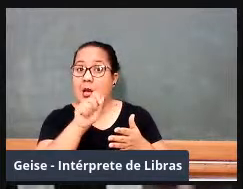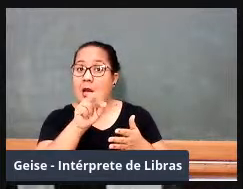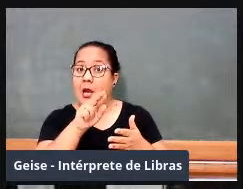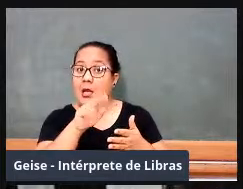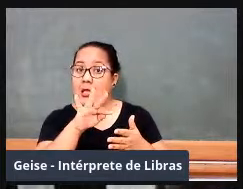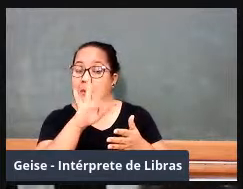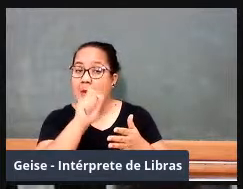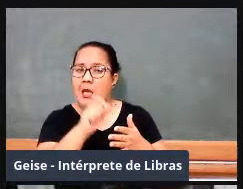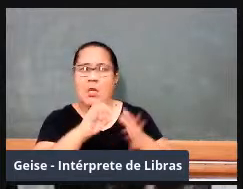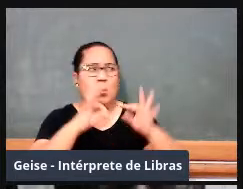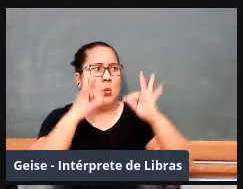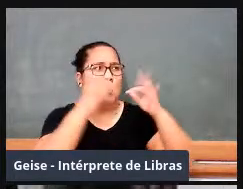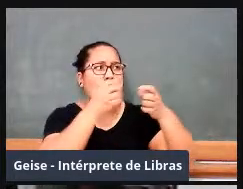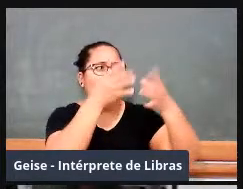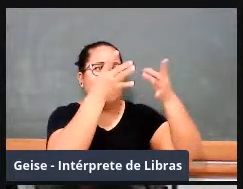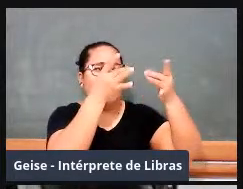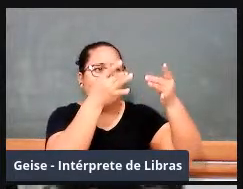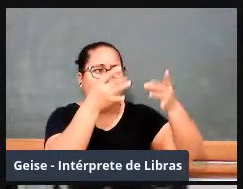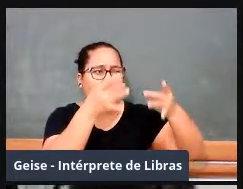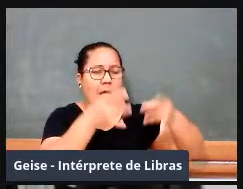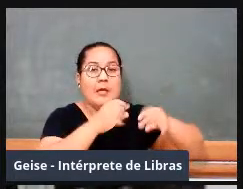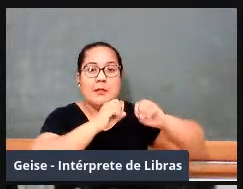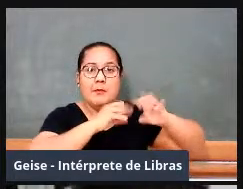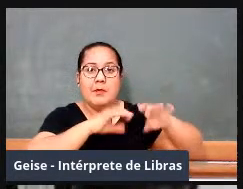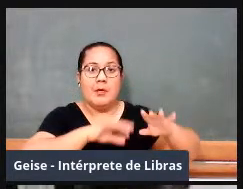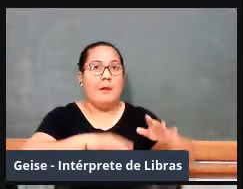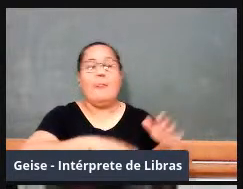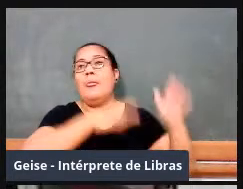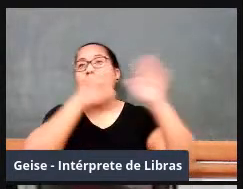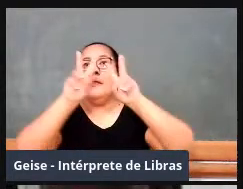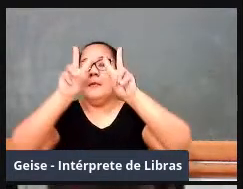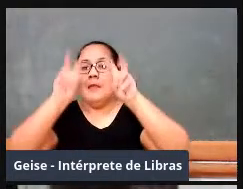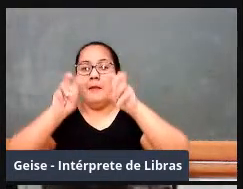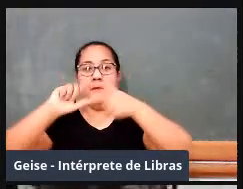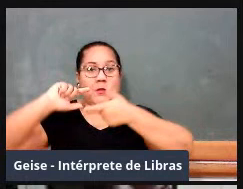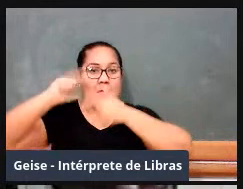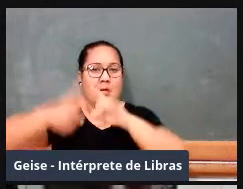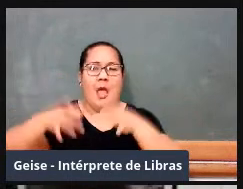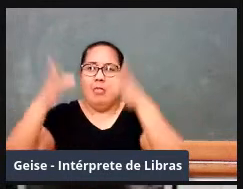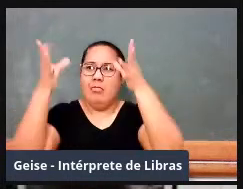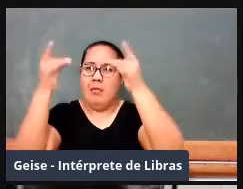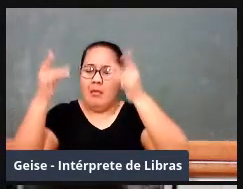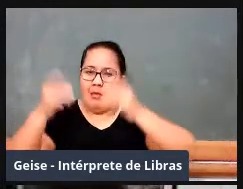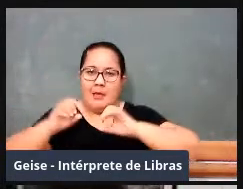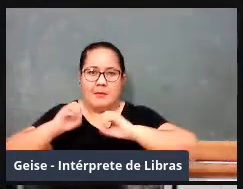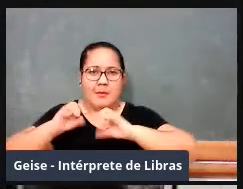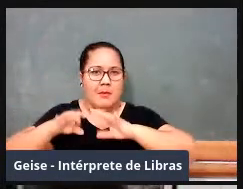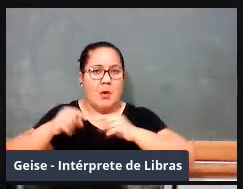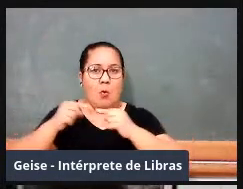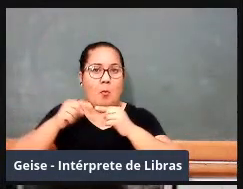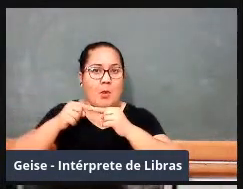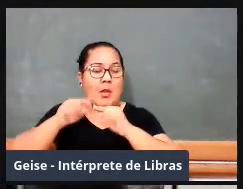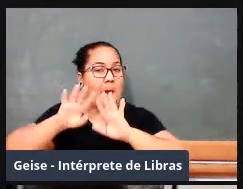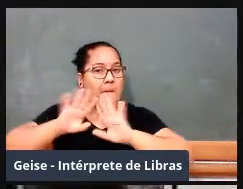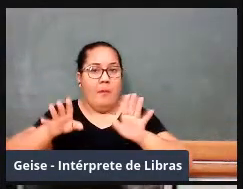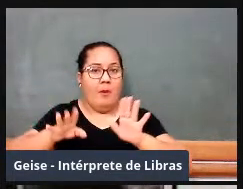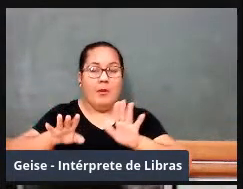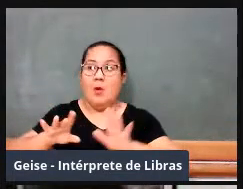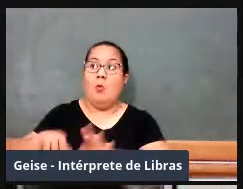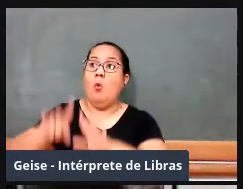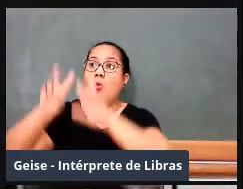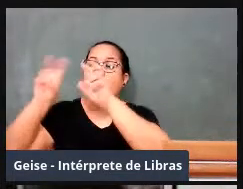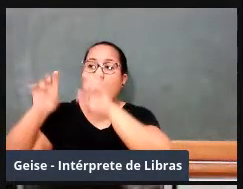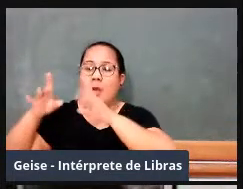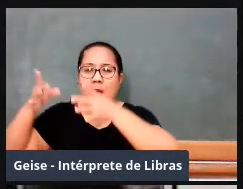geometria, não vai fazer problema de geometria usando álgebra, não, faz problema de geometria resolvendo geometricamente, né? Esse probleminha das